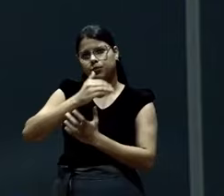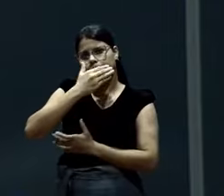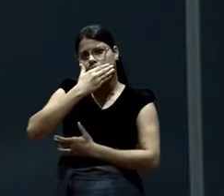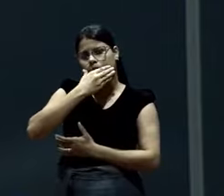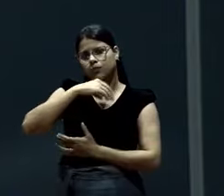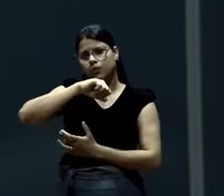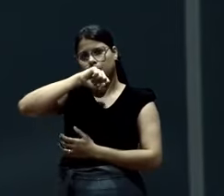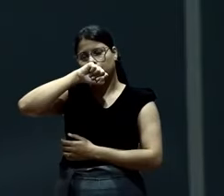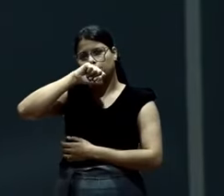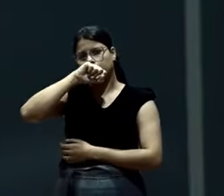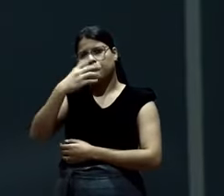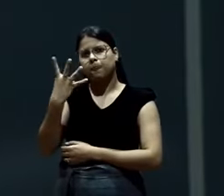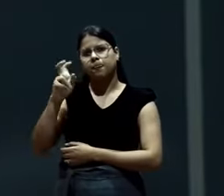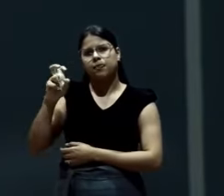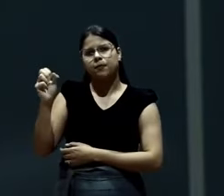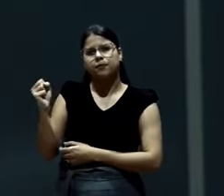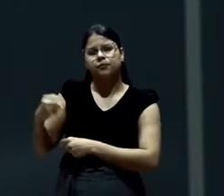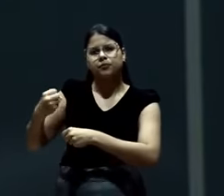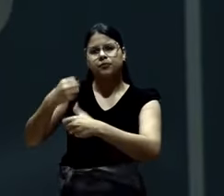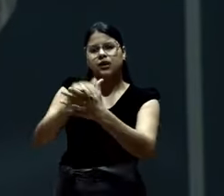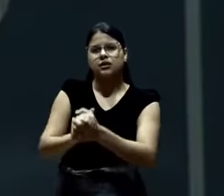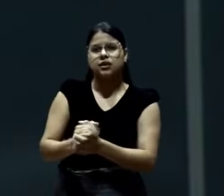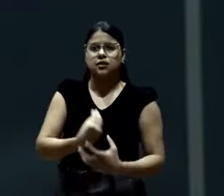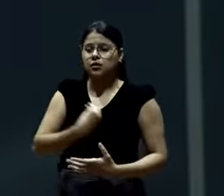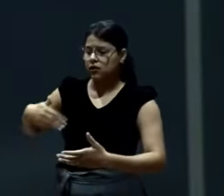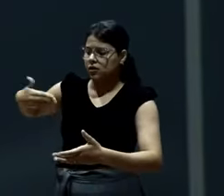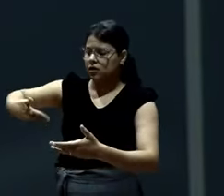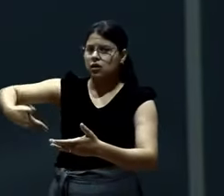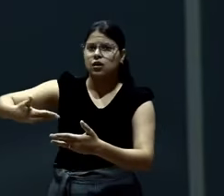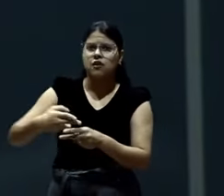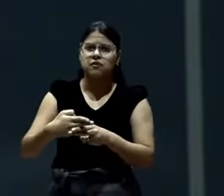Ninguém tocava naquele faqueiro para comer durante o dia normal.